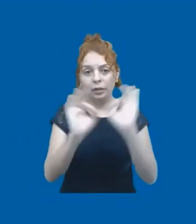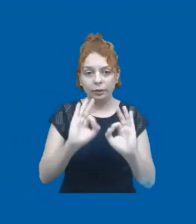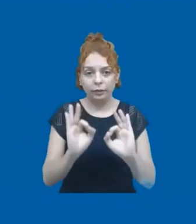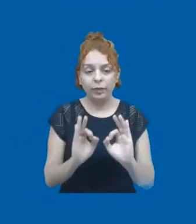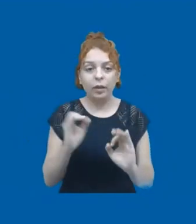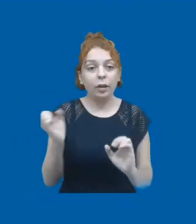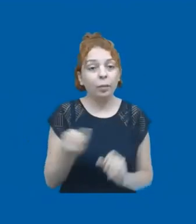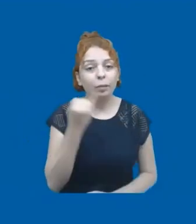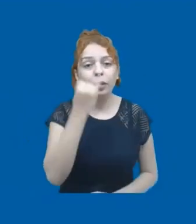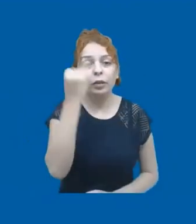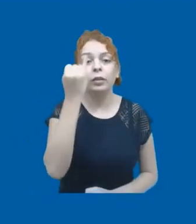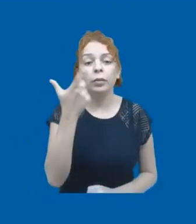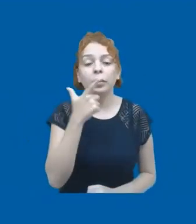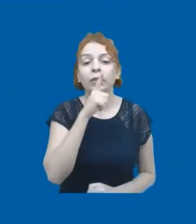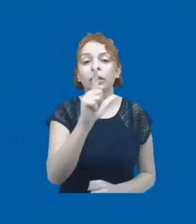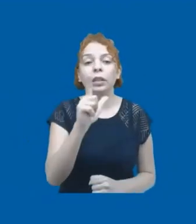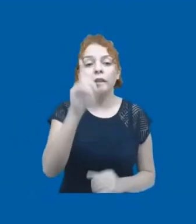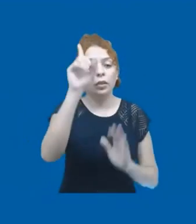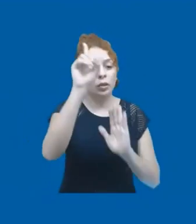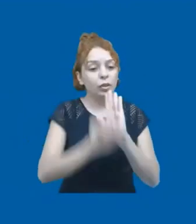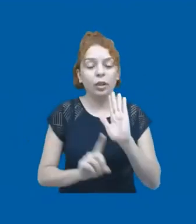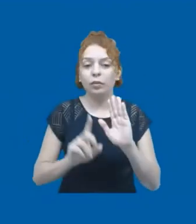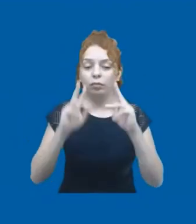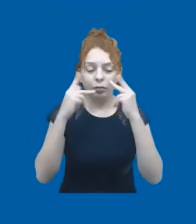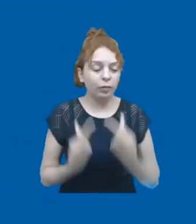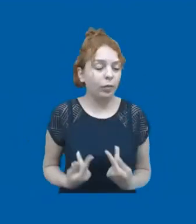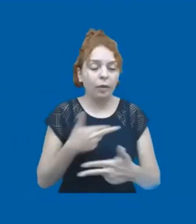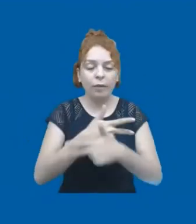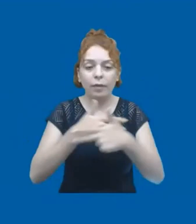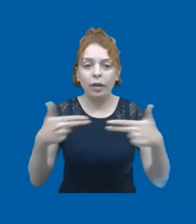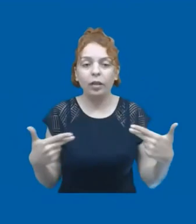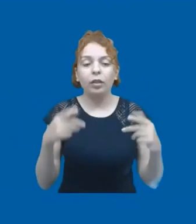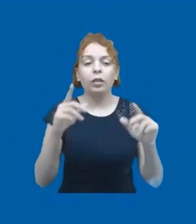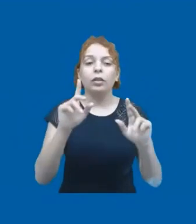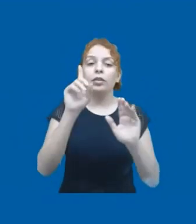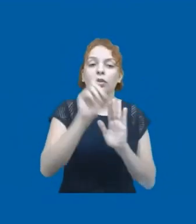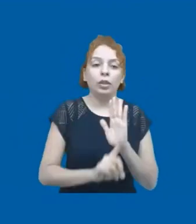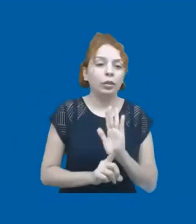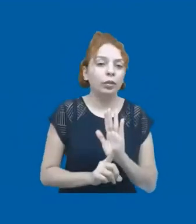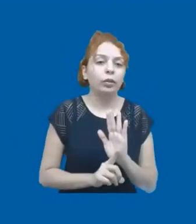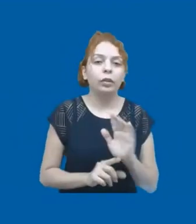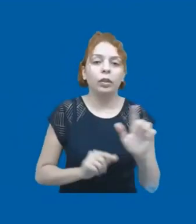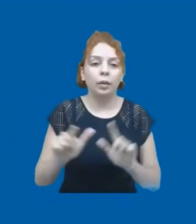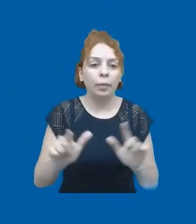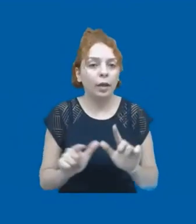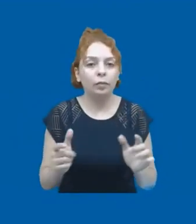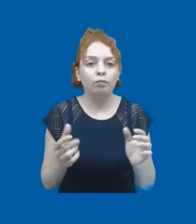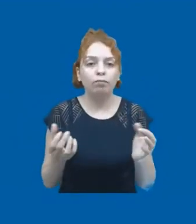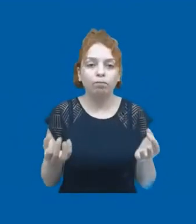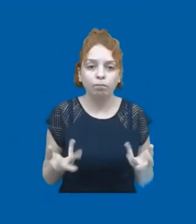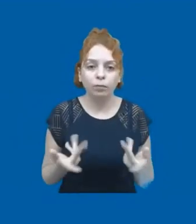essencial para garantir vários outros direitos humanos, como o direito a um trabalho digno, o direito a participar